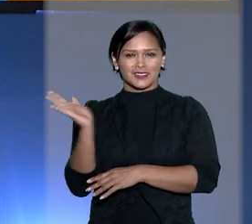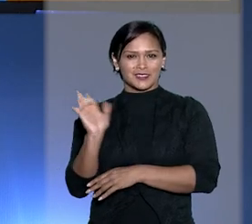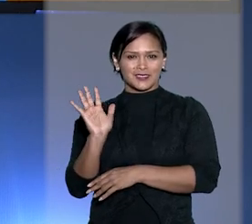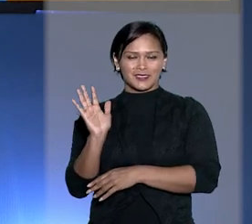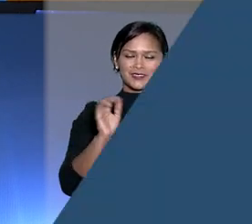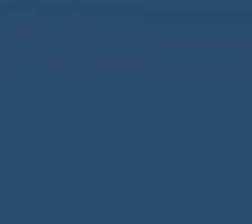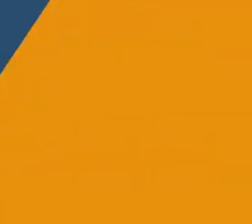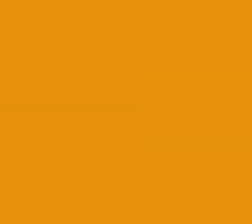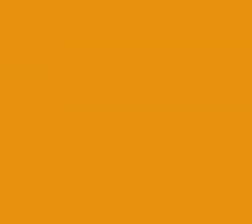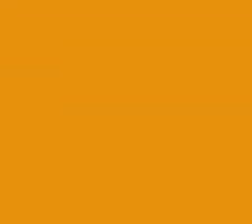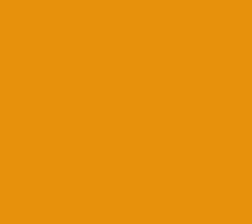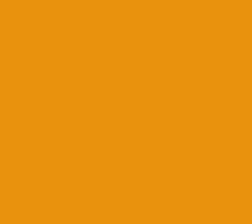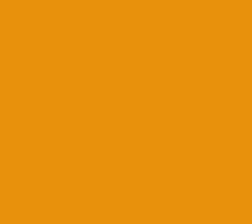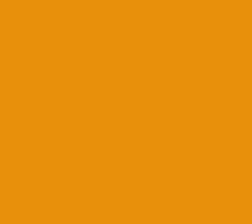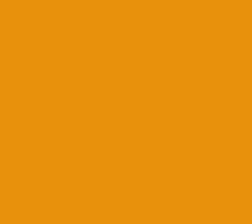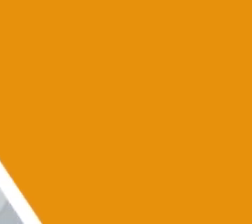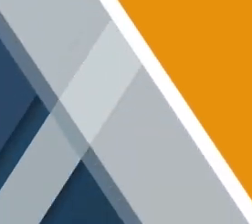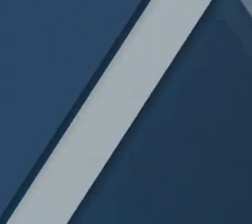Tchau, tchau!